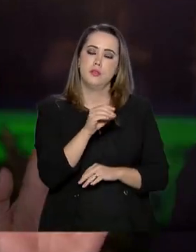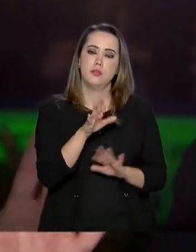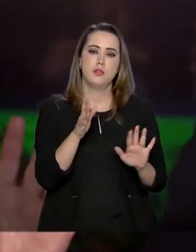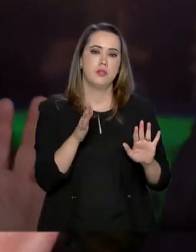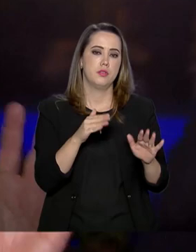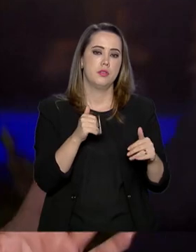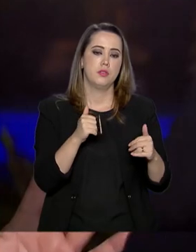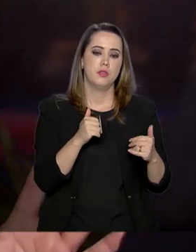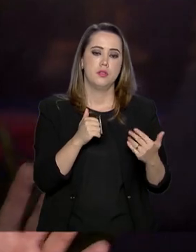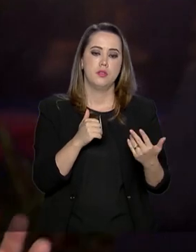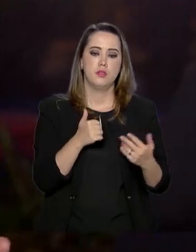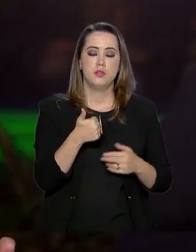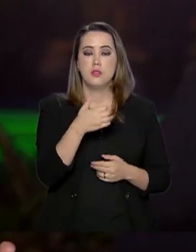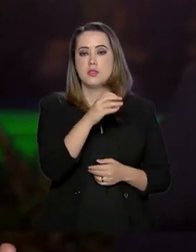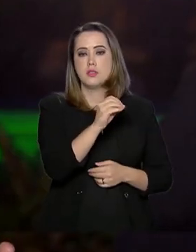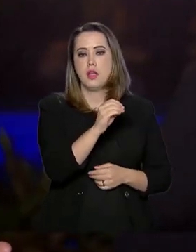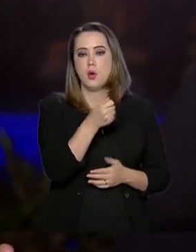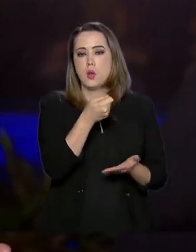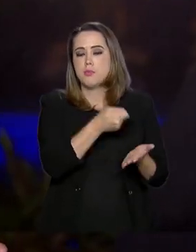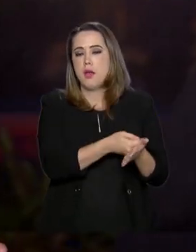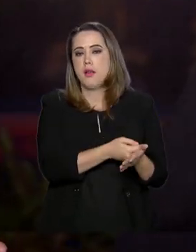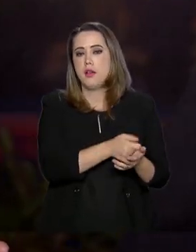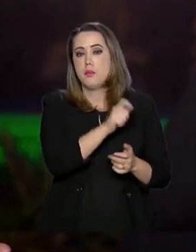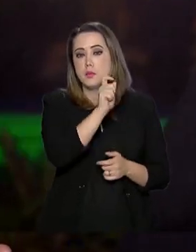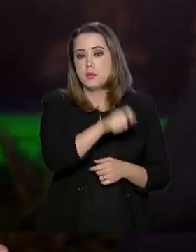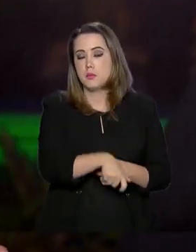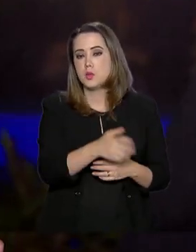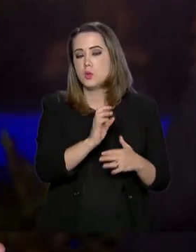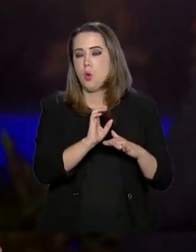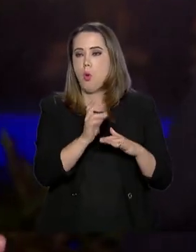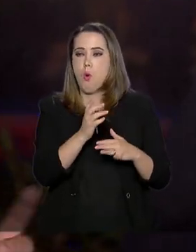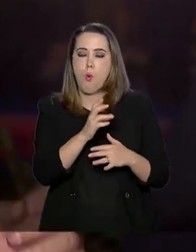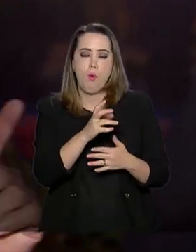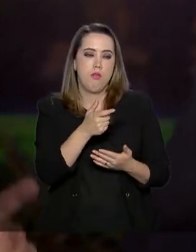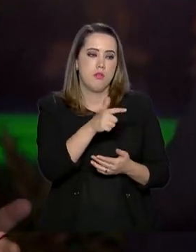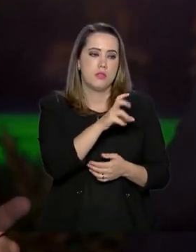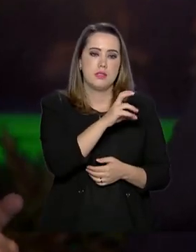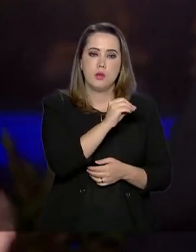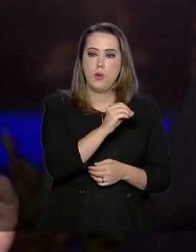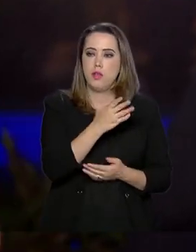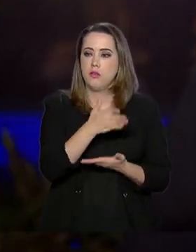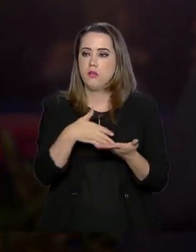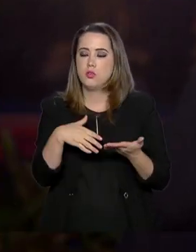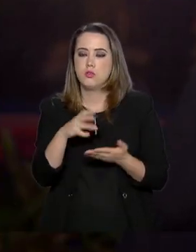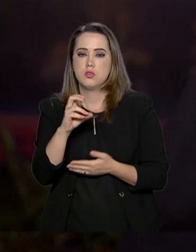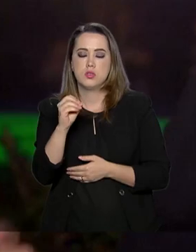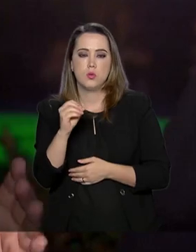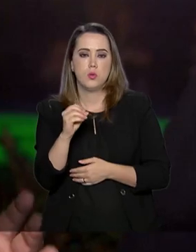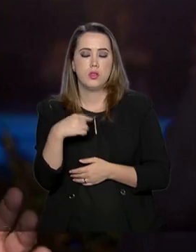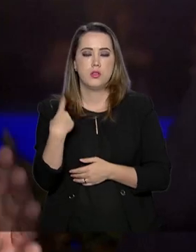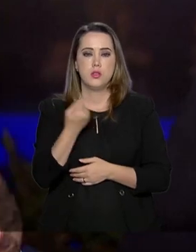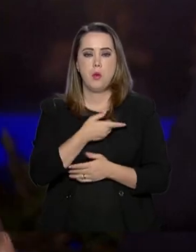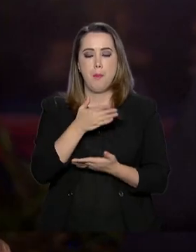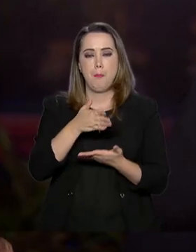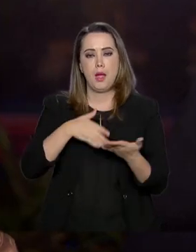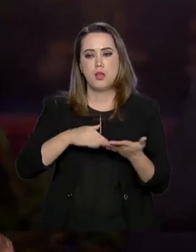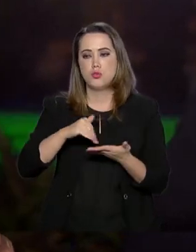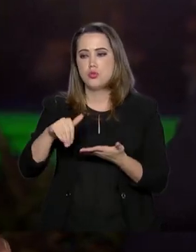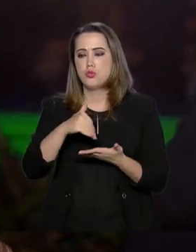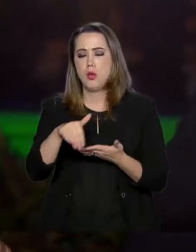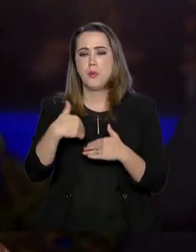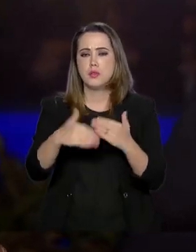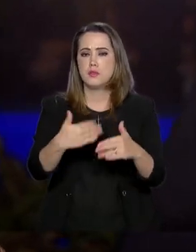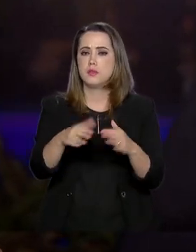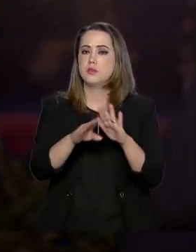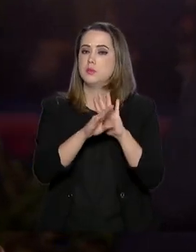100, qualquer coisa. 100, nós pagamos o nosso fornecedor, por exemplo, 50, ficamos com 50, desses 50, parte é para o